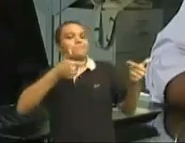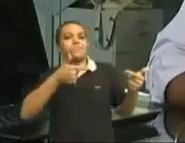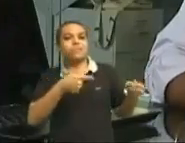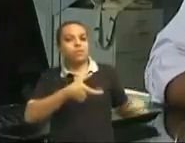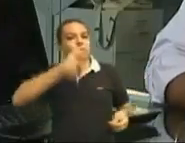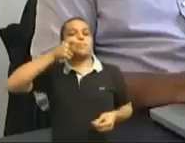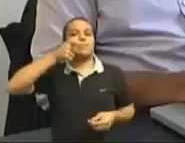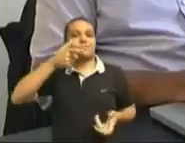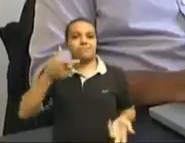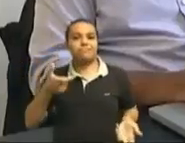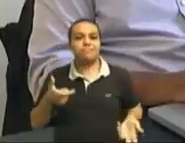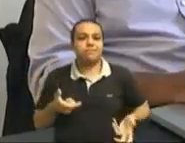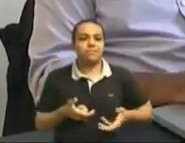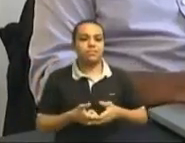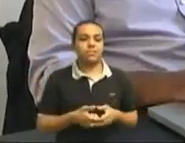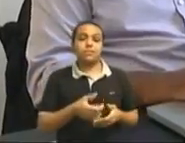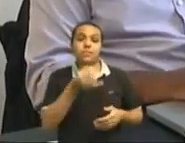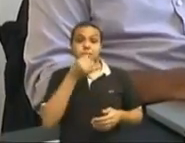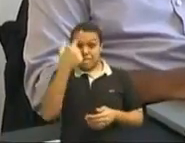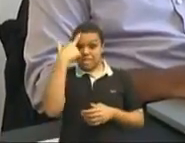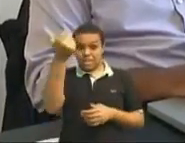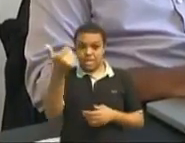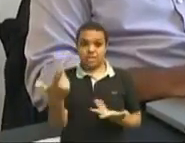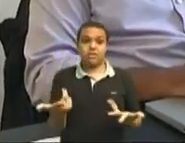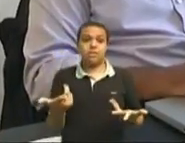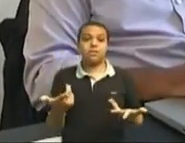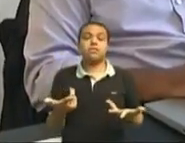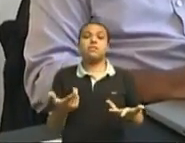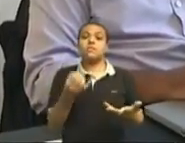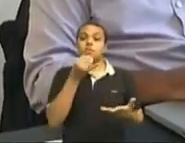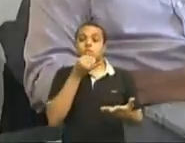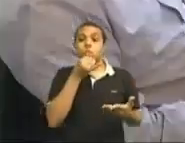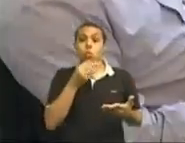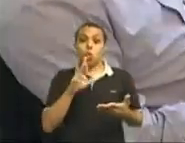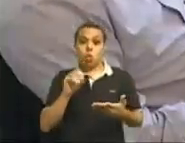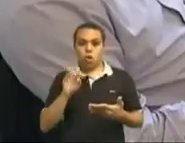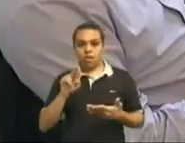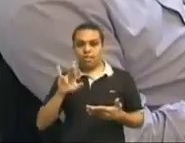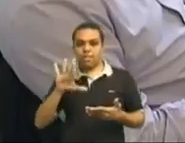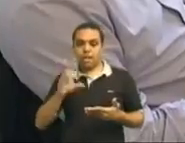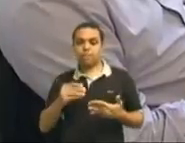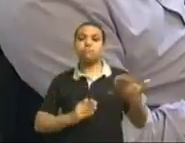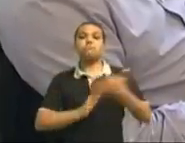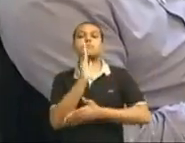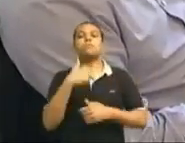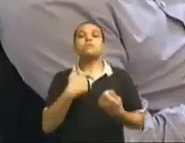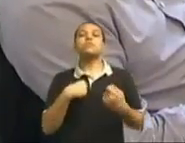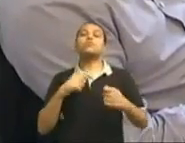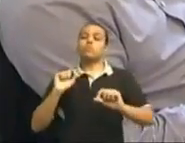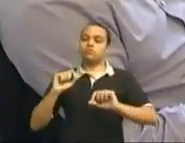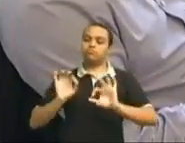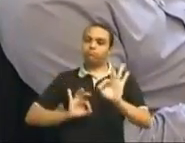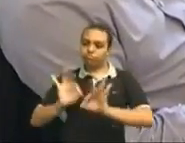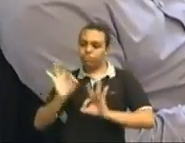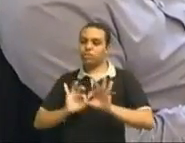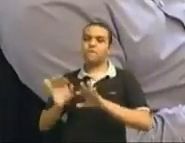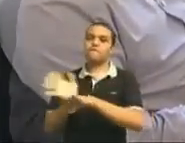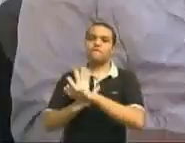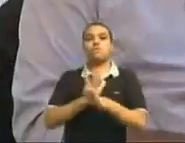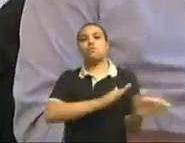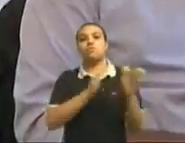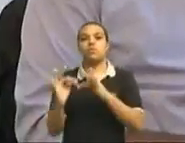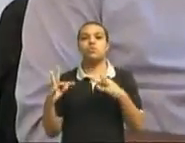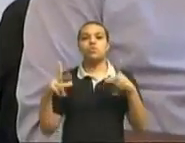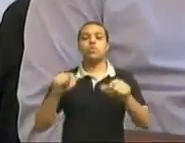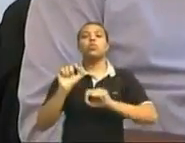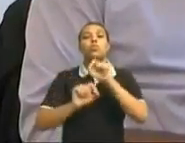observação. Quando você acaba de criar, você apresenta e aprova o roteiro, eu tenho que produzir esse filme. Toda a produção dele,